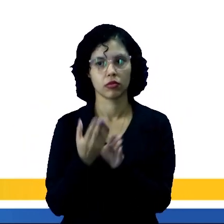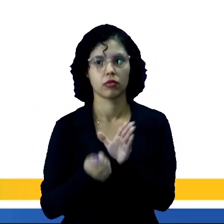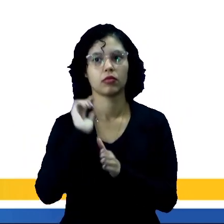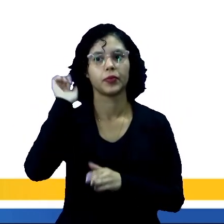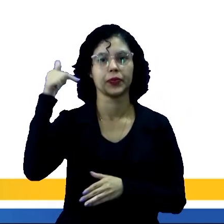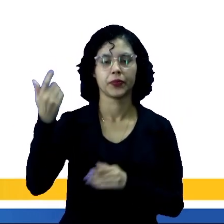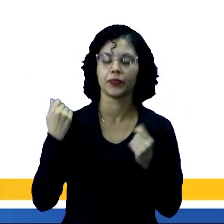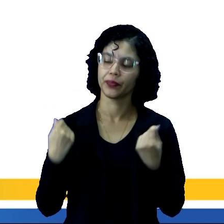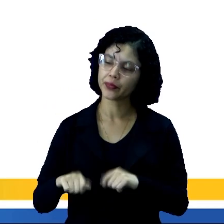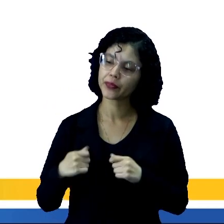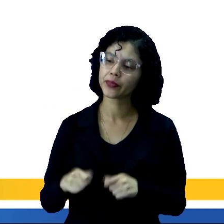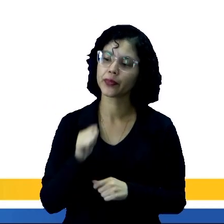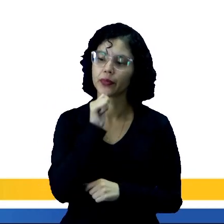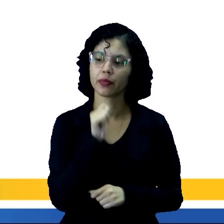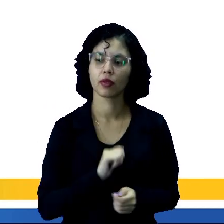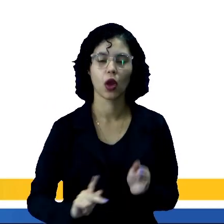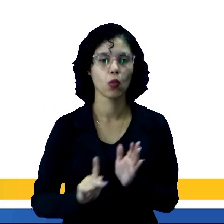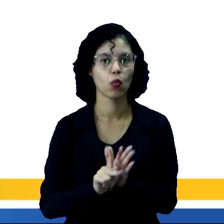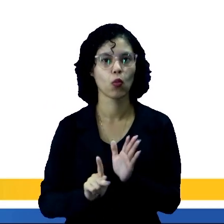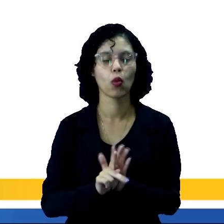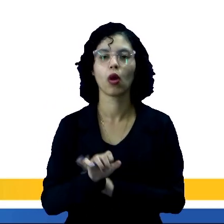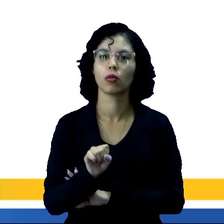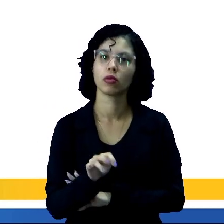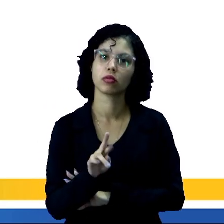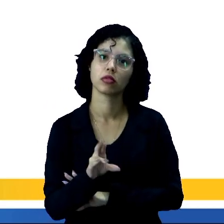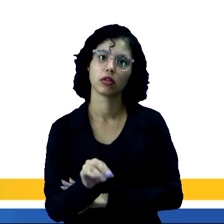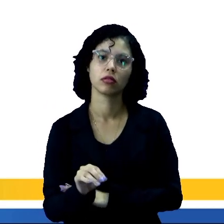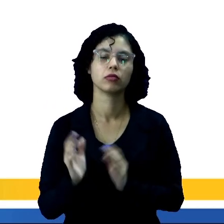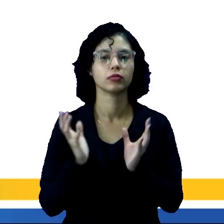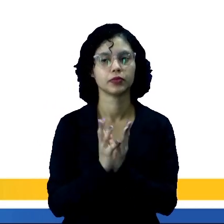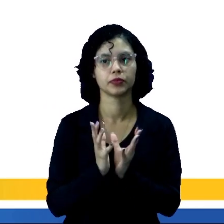aquilo que era necessário para o autossustento da comunidade.